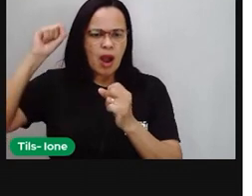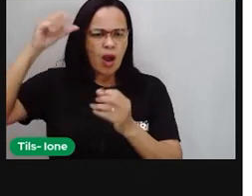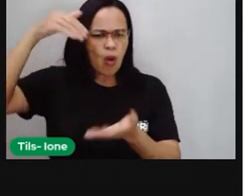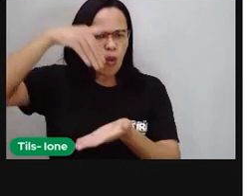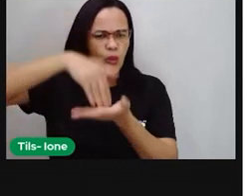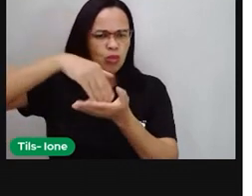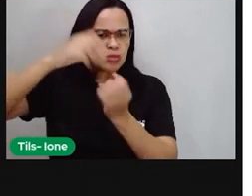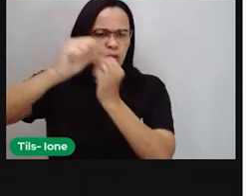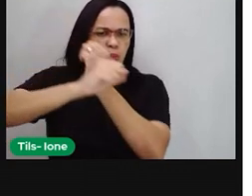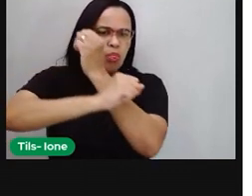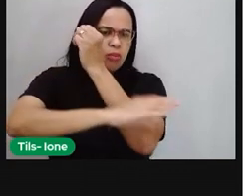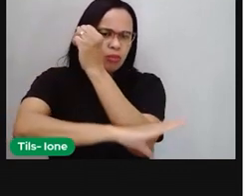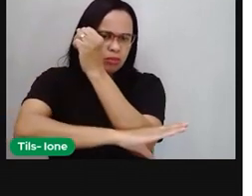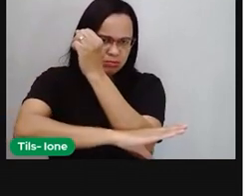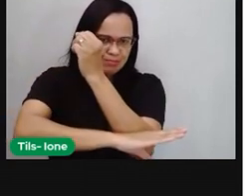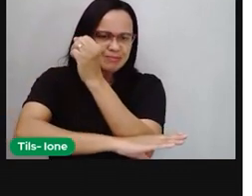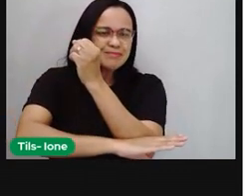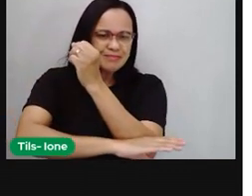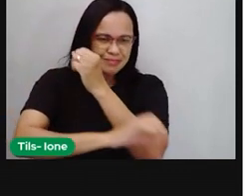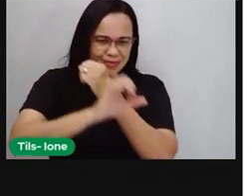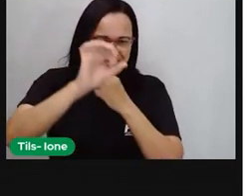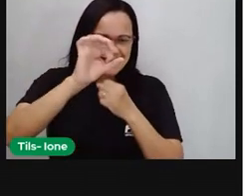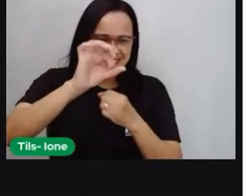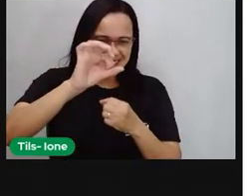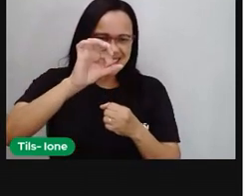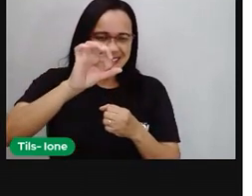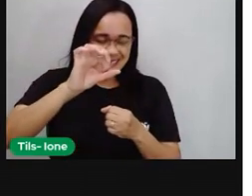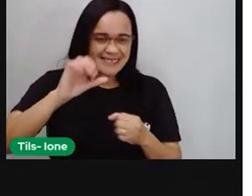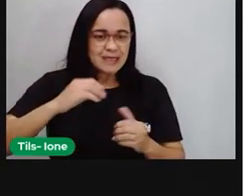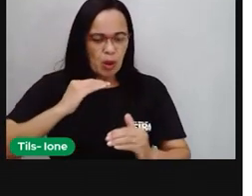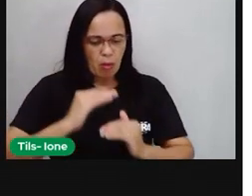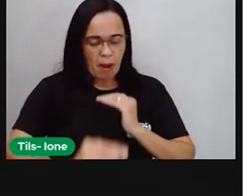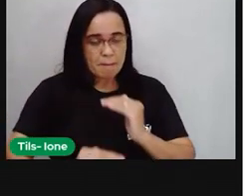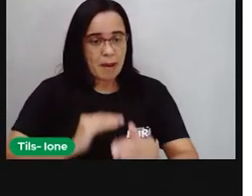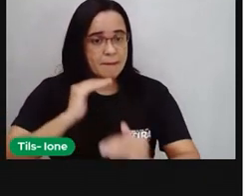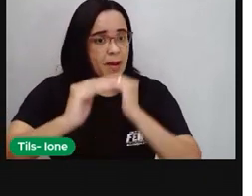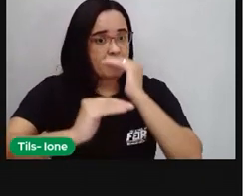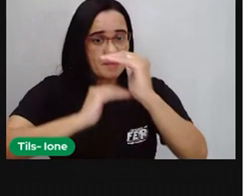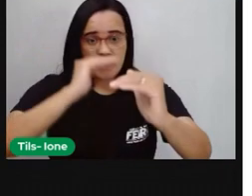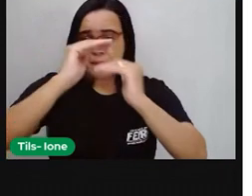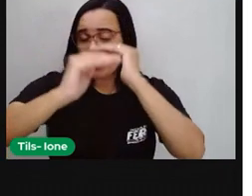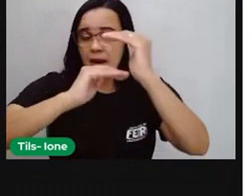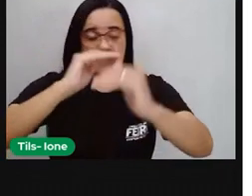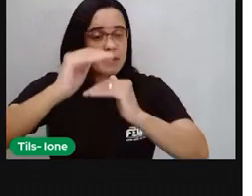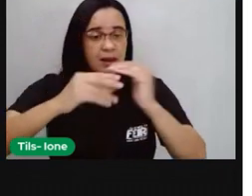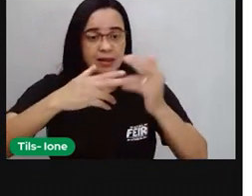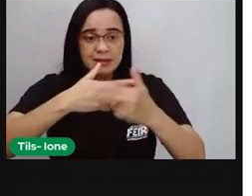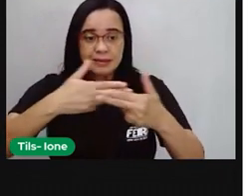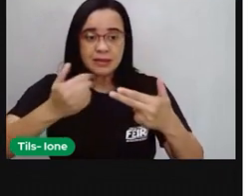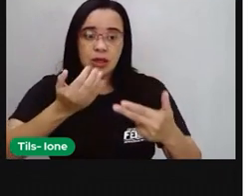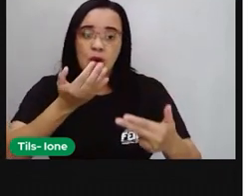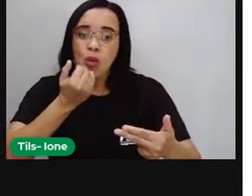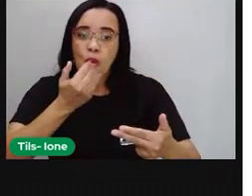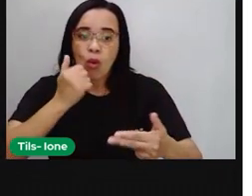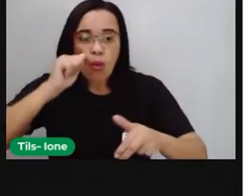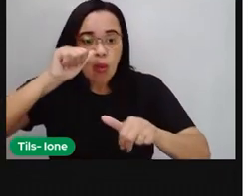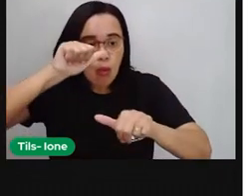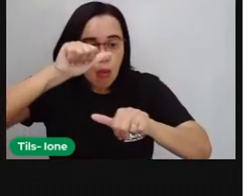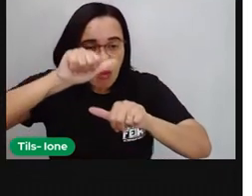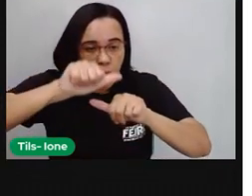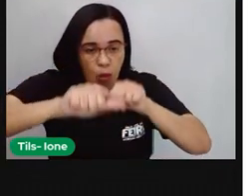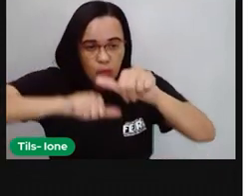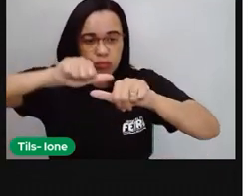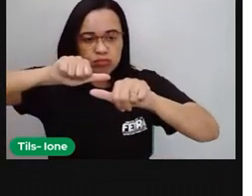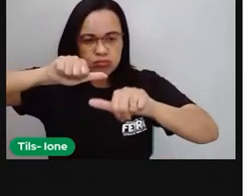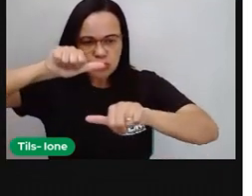saem pelo ânus. Então é todo um processo onde esse alimento, ele vai sendo transformado, né?